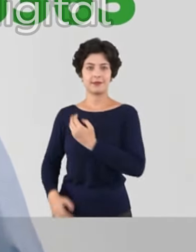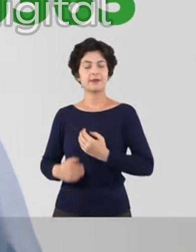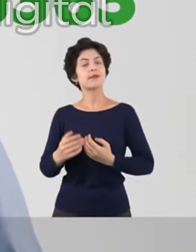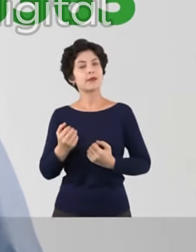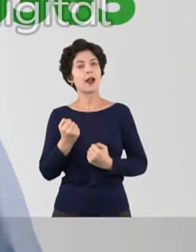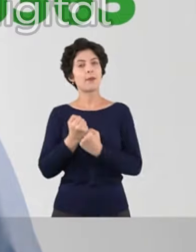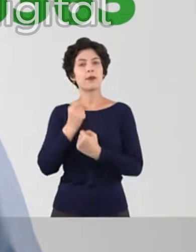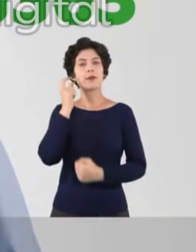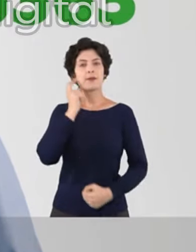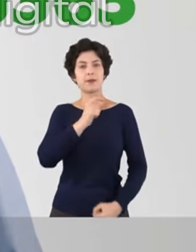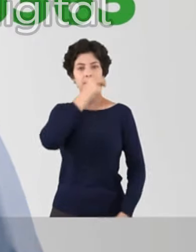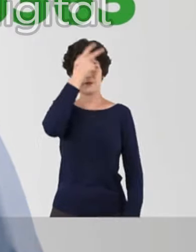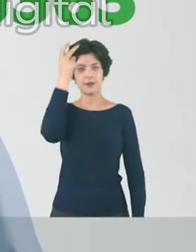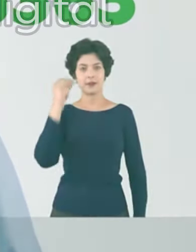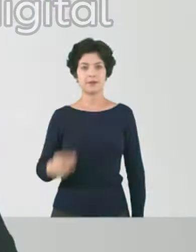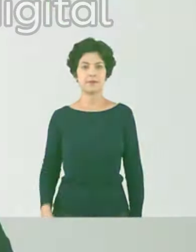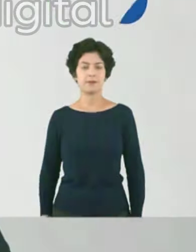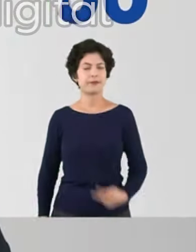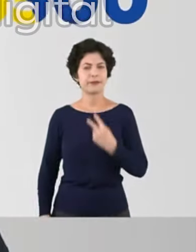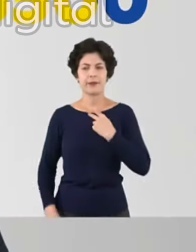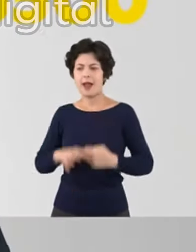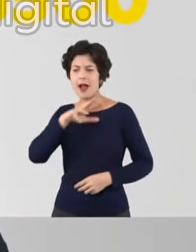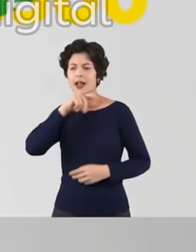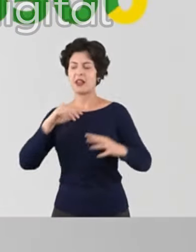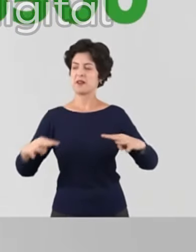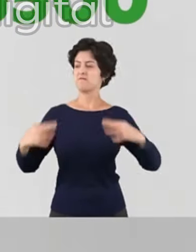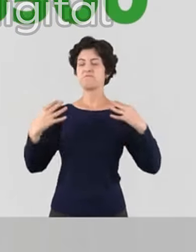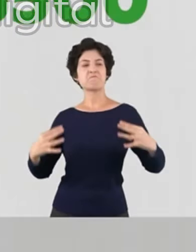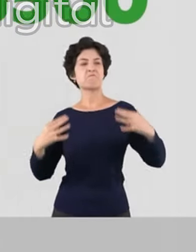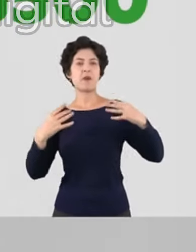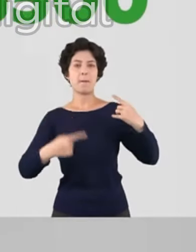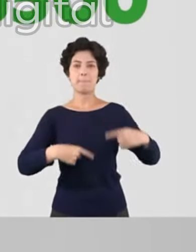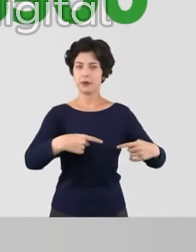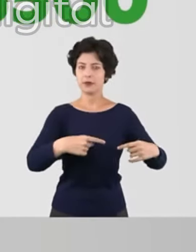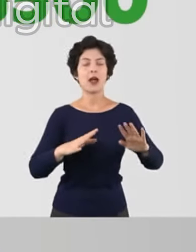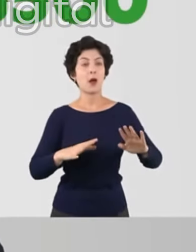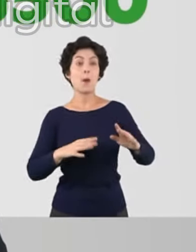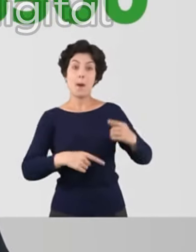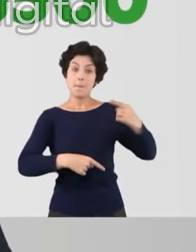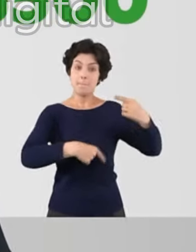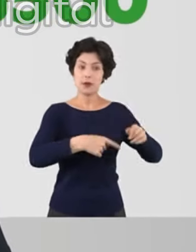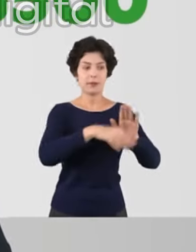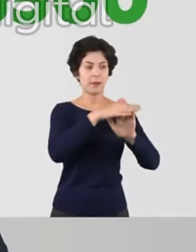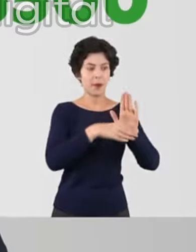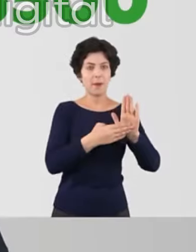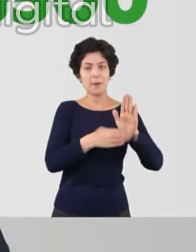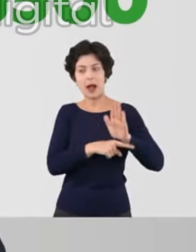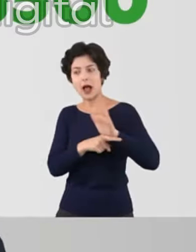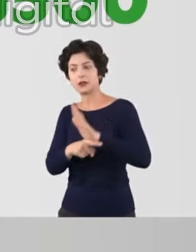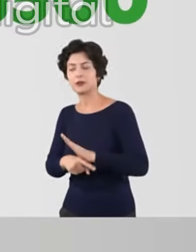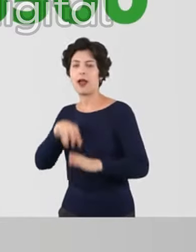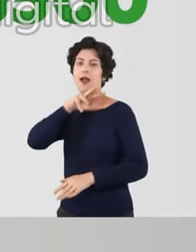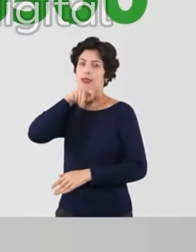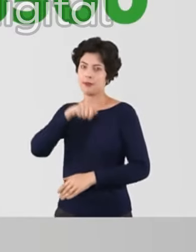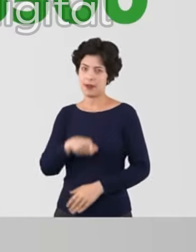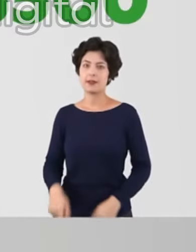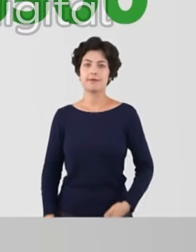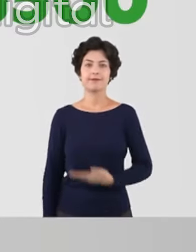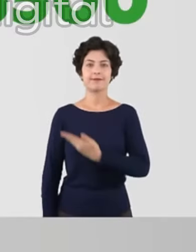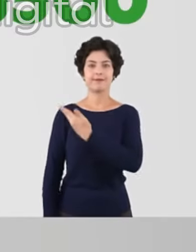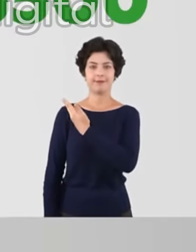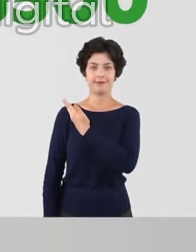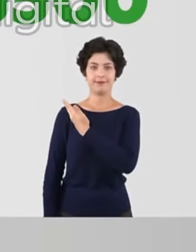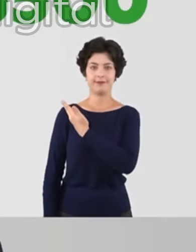3, Ricardo Nunes, prefeito. Não devemos usar animais para fazer política. E sim usar a política para ajudar os